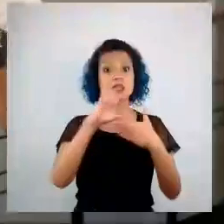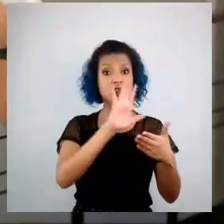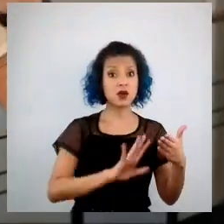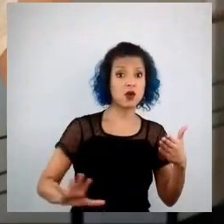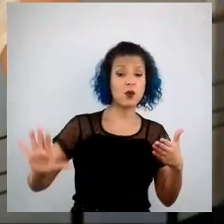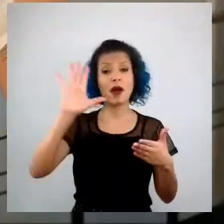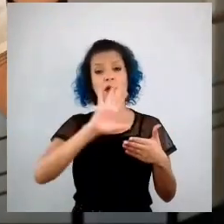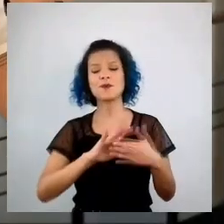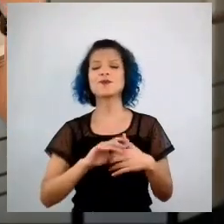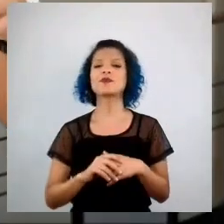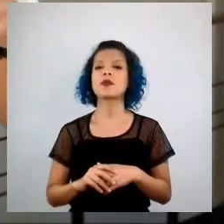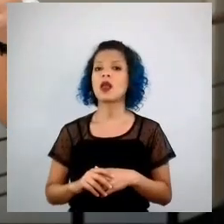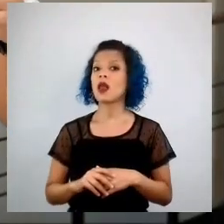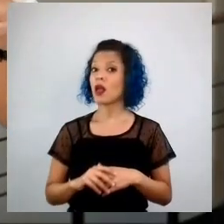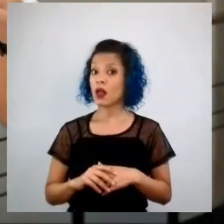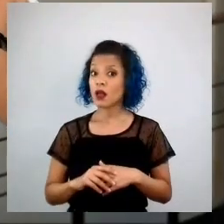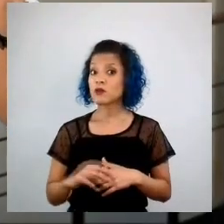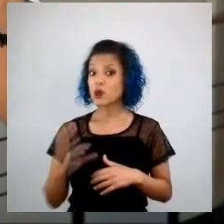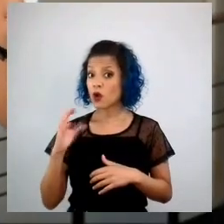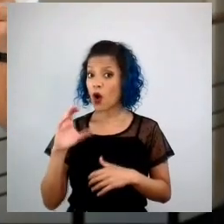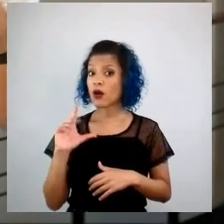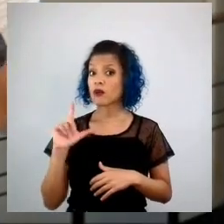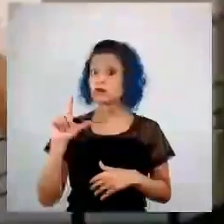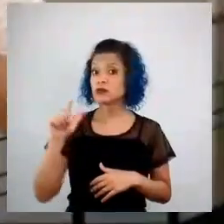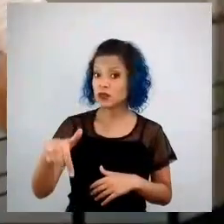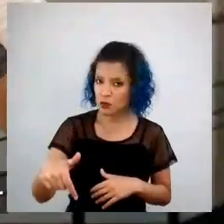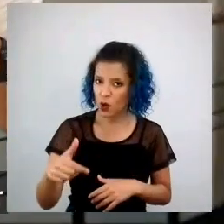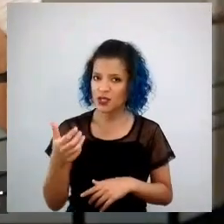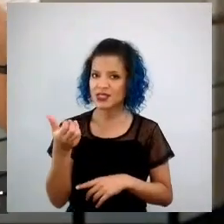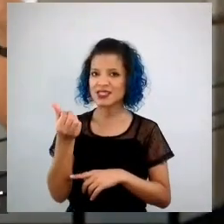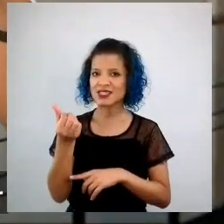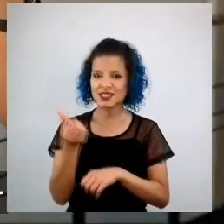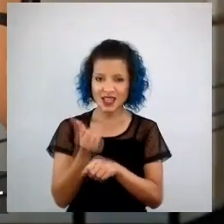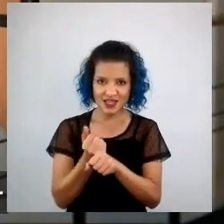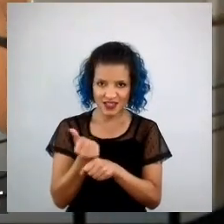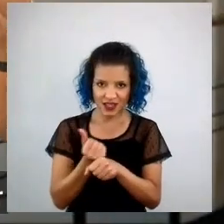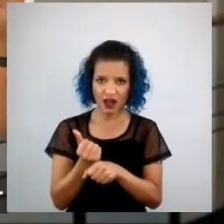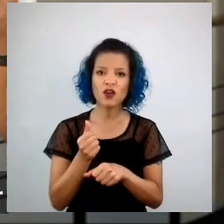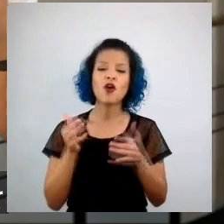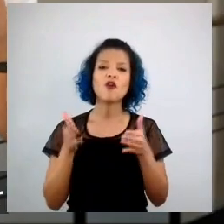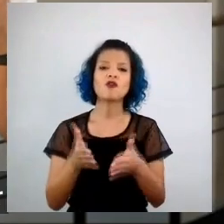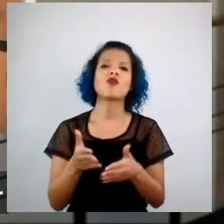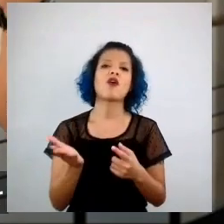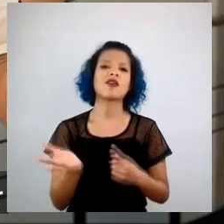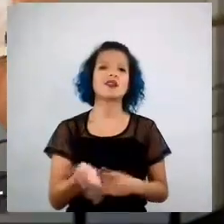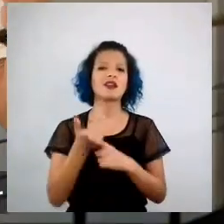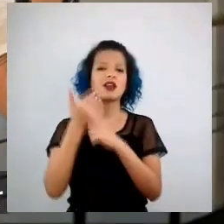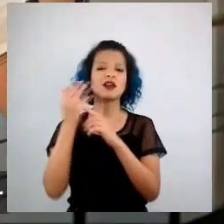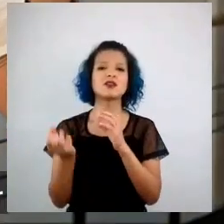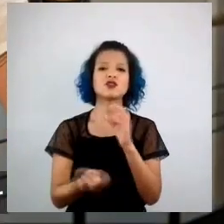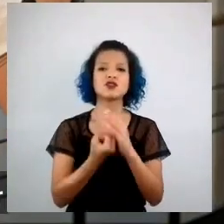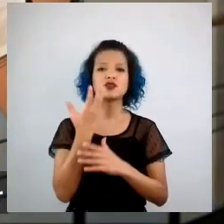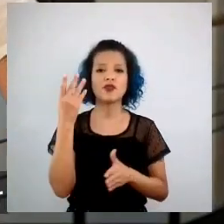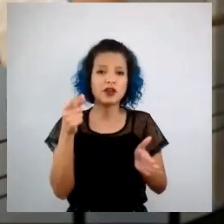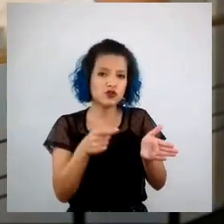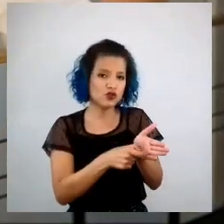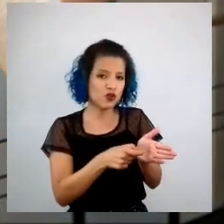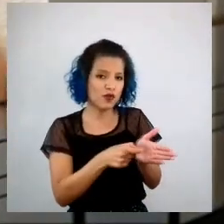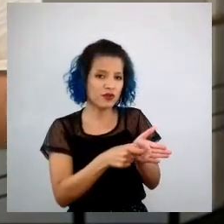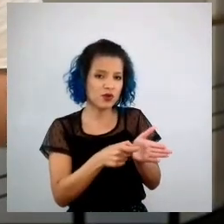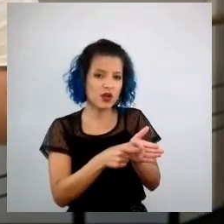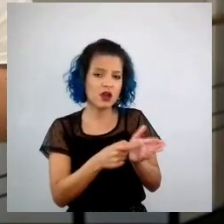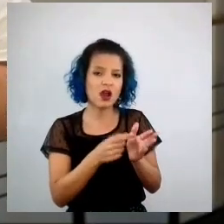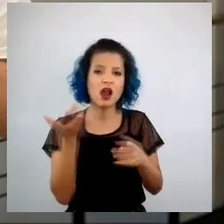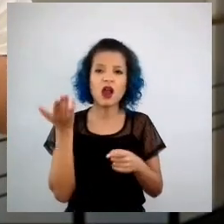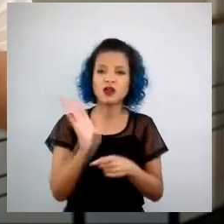é totalmente dedicado no mundo da tecnologia, desenvolvendo software para ajudar a potencializar esse